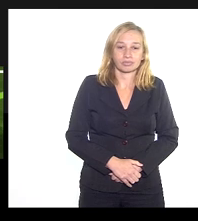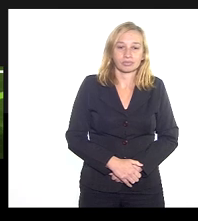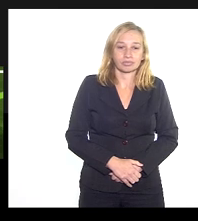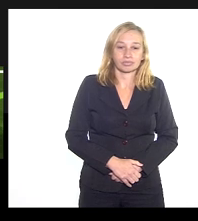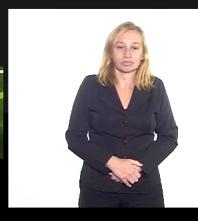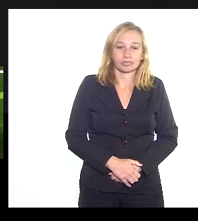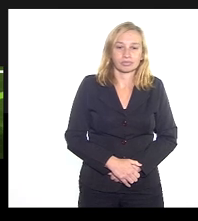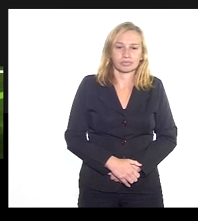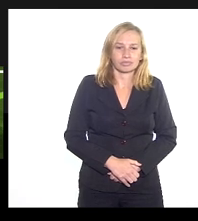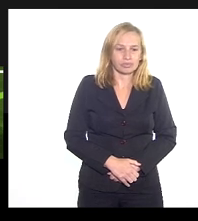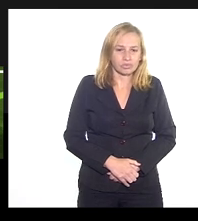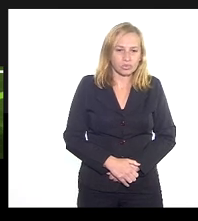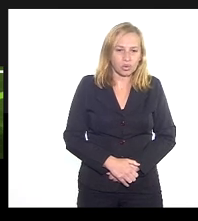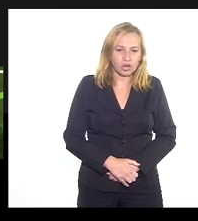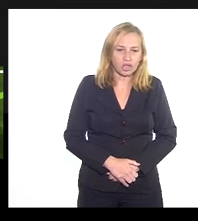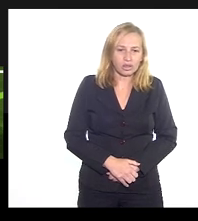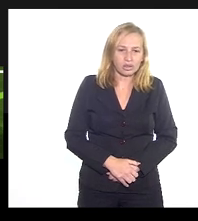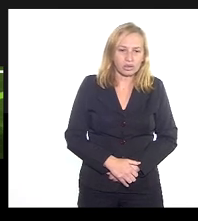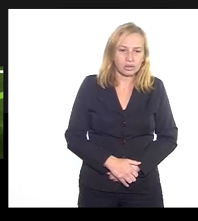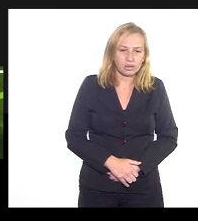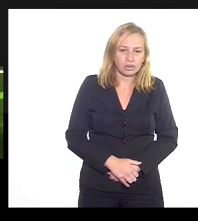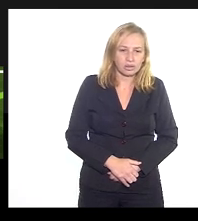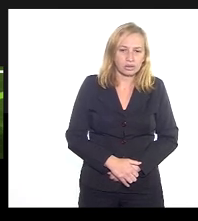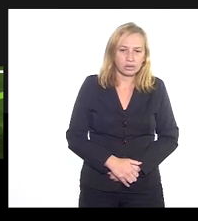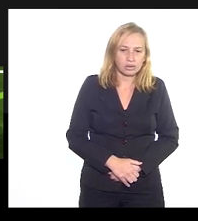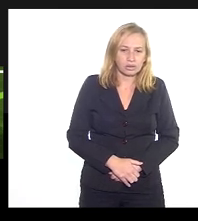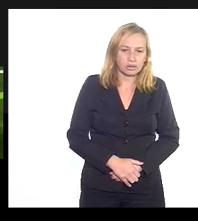Mucuio, Maitorudi,